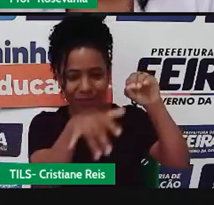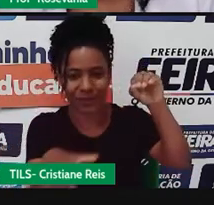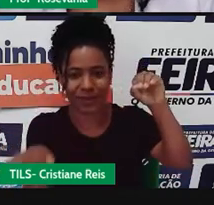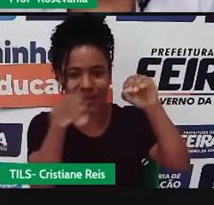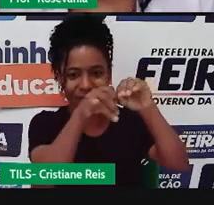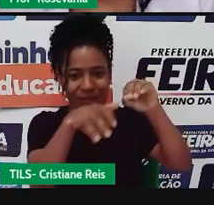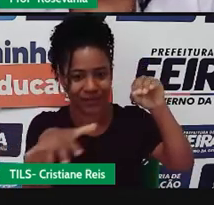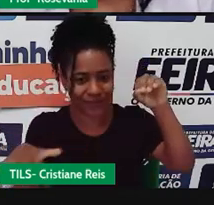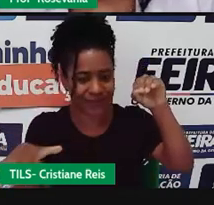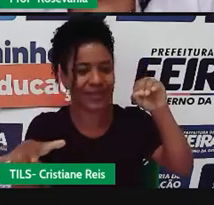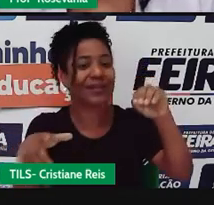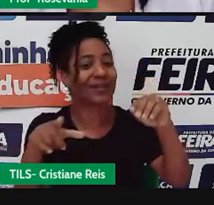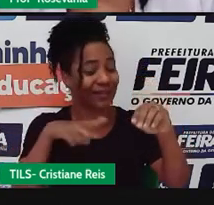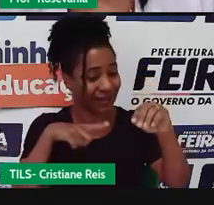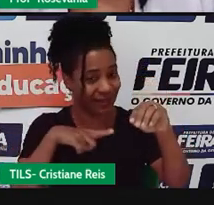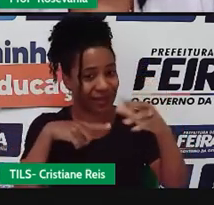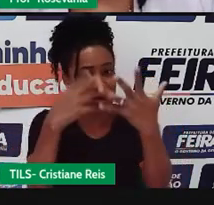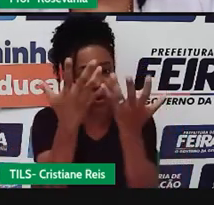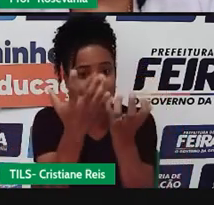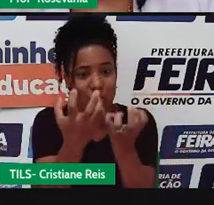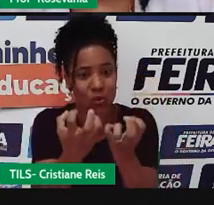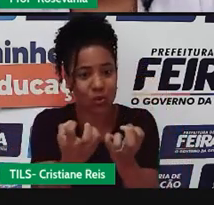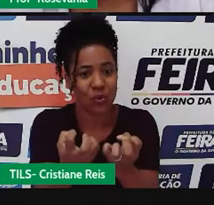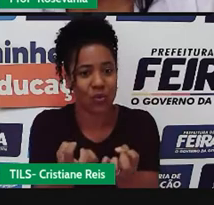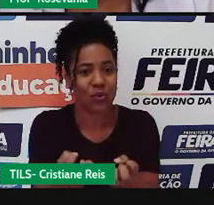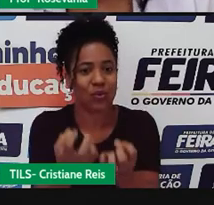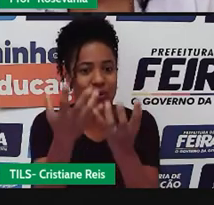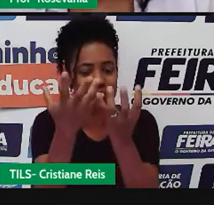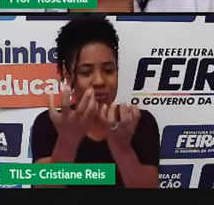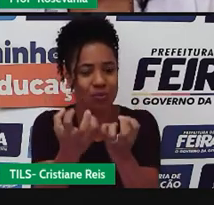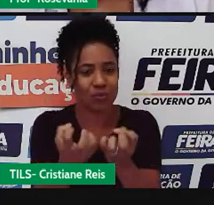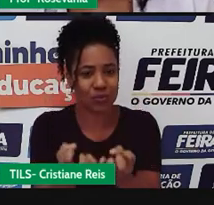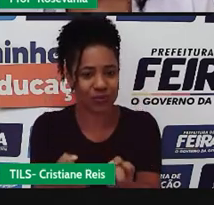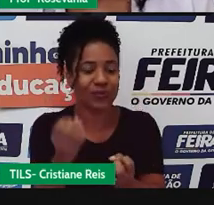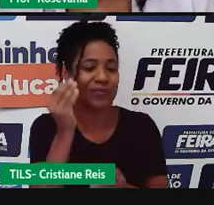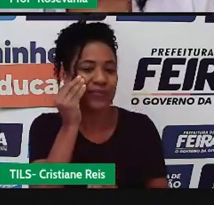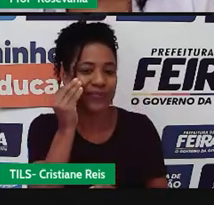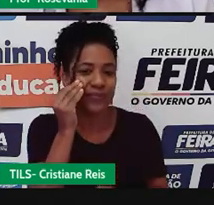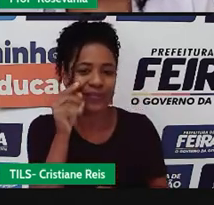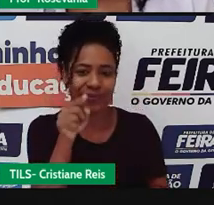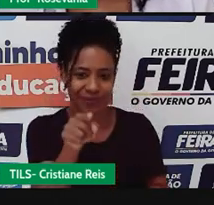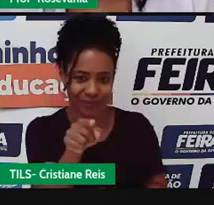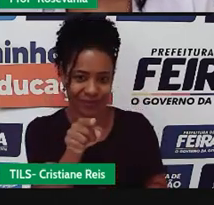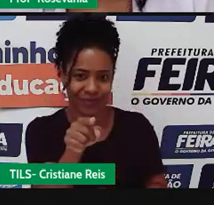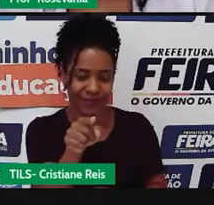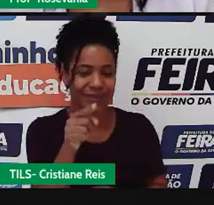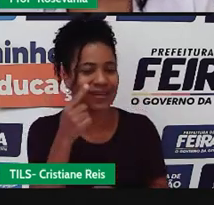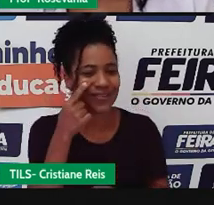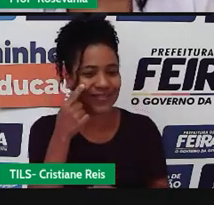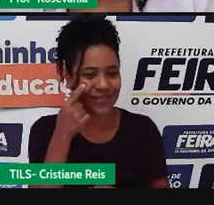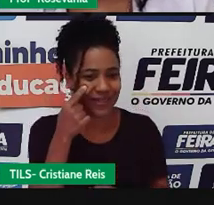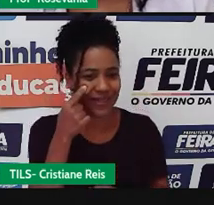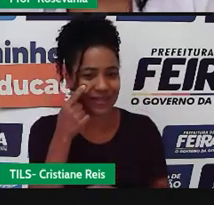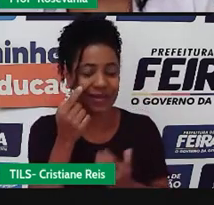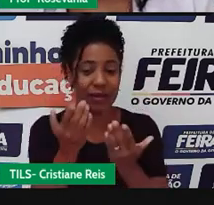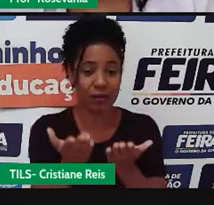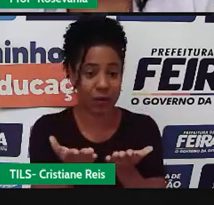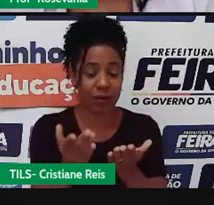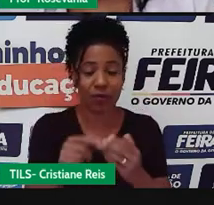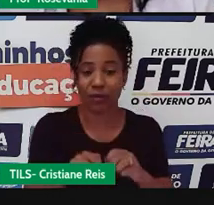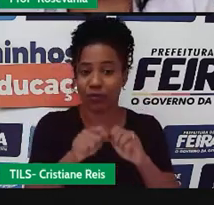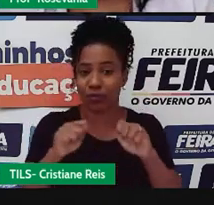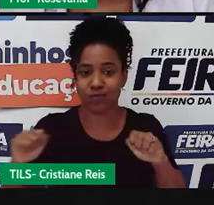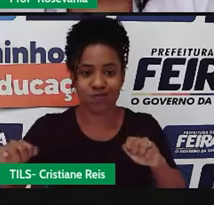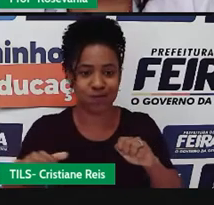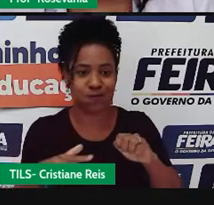exorreica, como eu falei pra vocês, que é exatamente, né, essa aqui que eu tô mostrando, né, quando você tem os diversos afluentes que eles